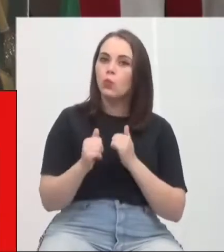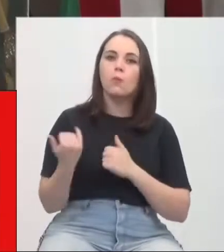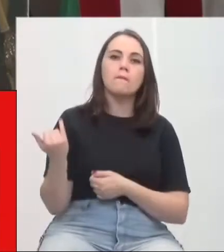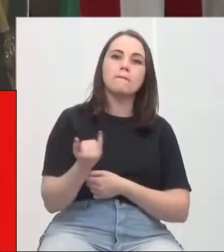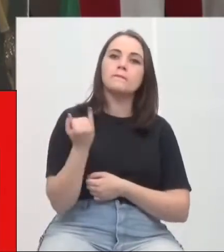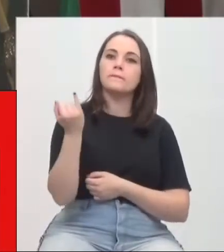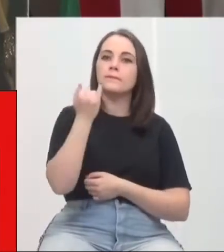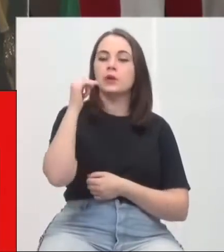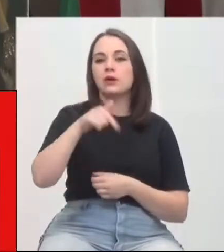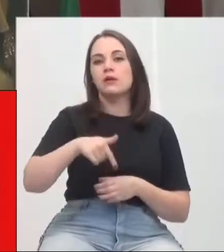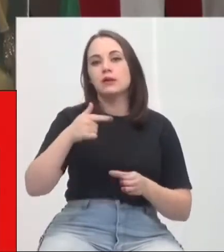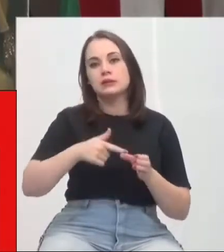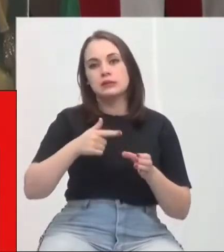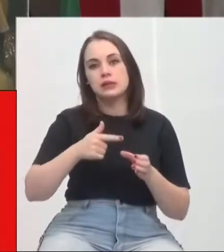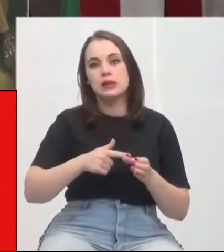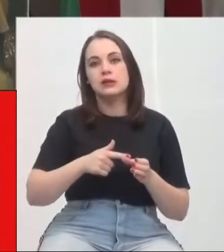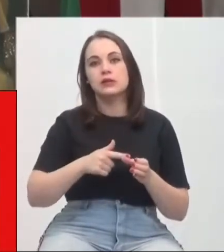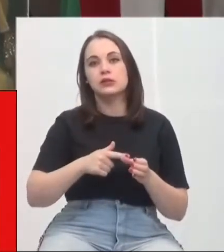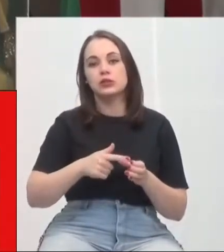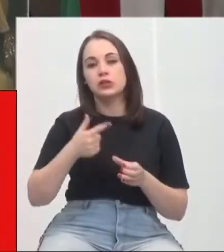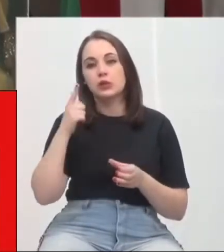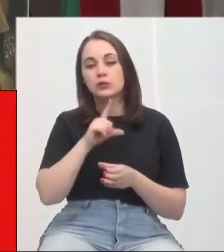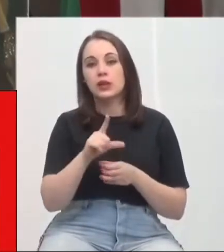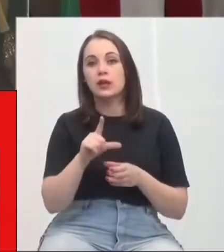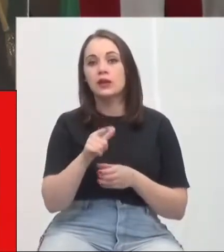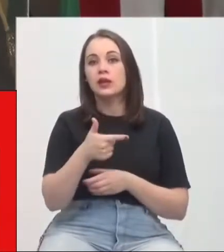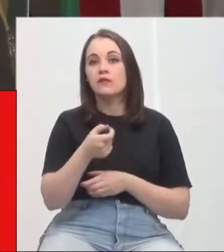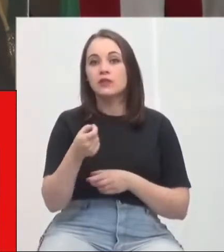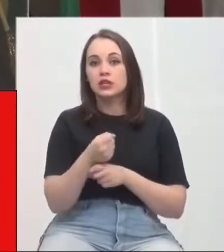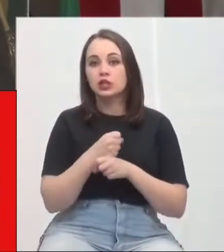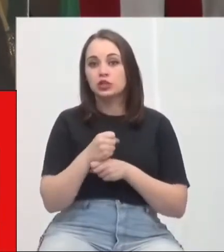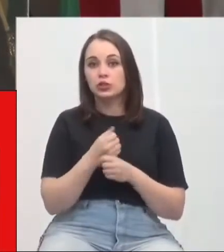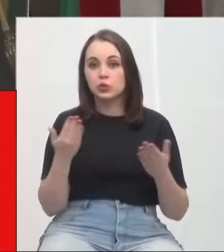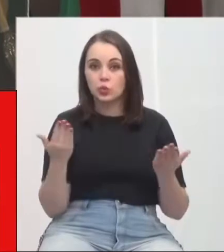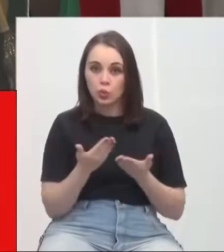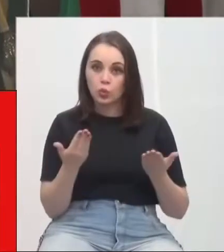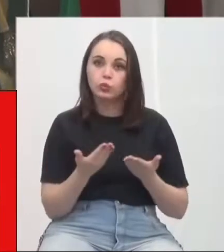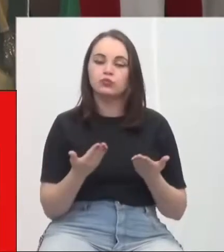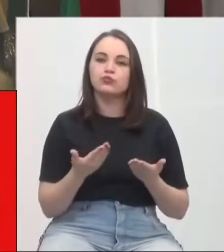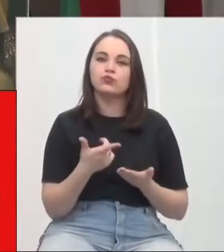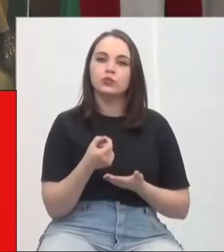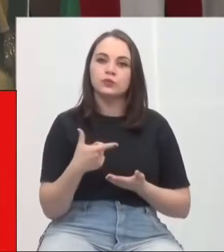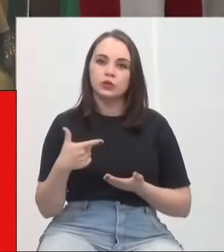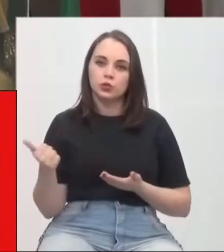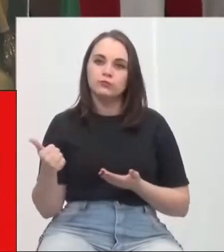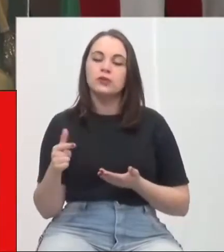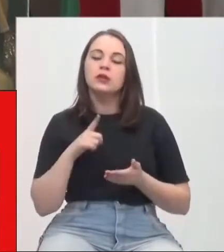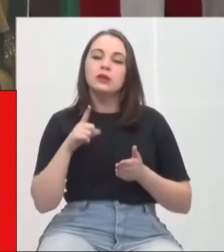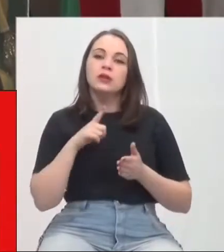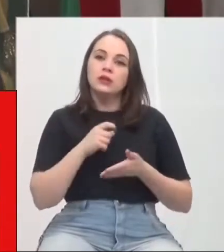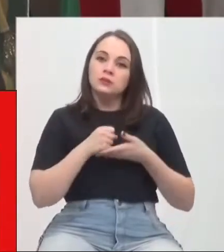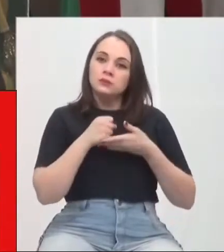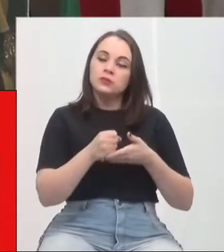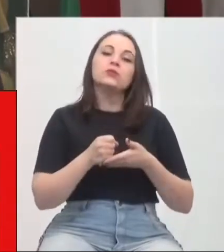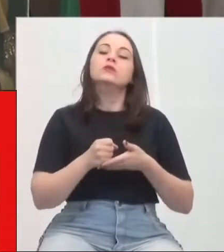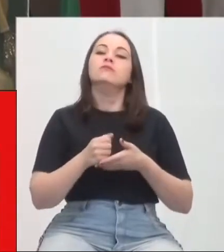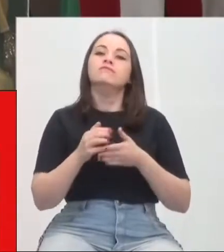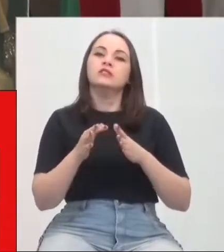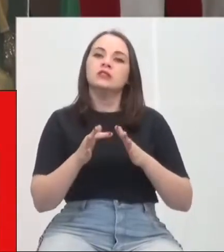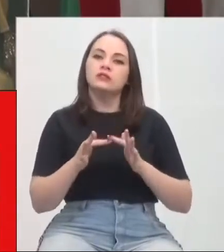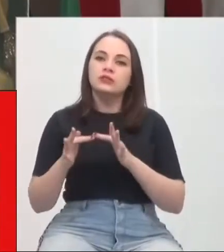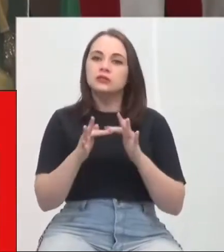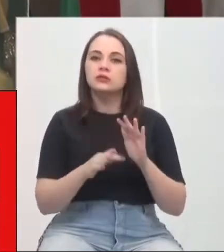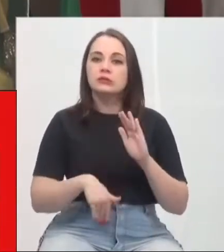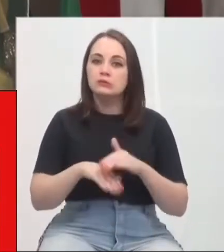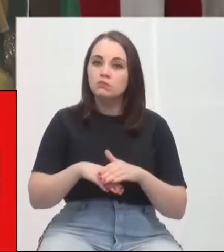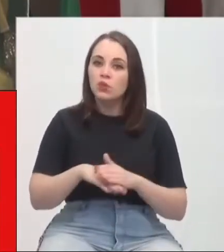na cidade de Criciúma, completa 20 anos, nesse ano de 2021. E é um projeto que conta com o apoio da Fundação Municipal de Esportes, conta com